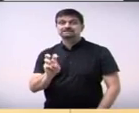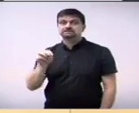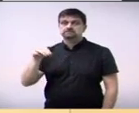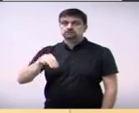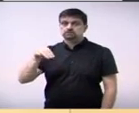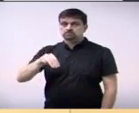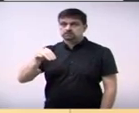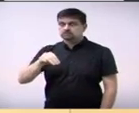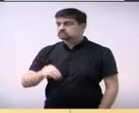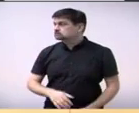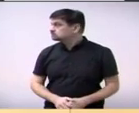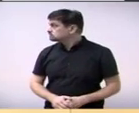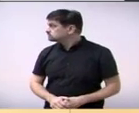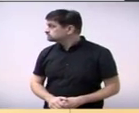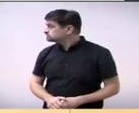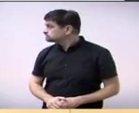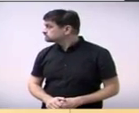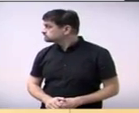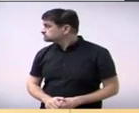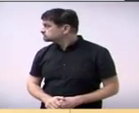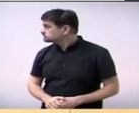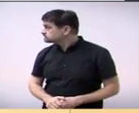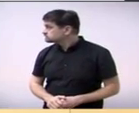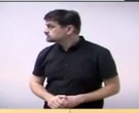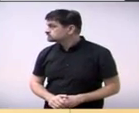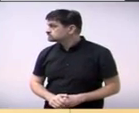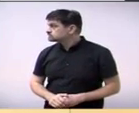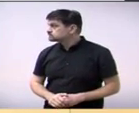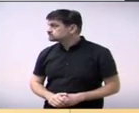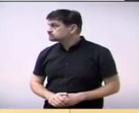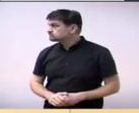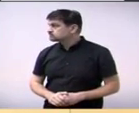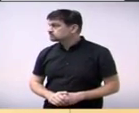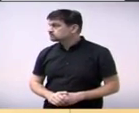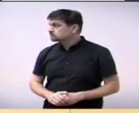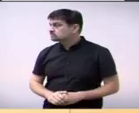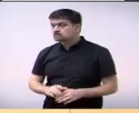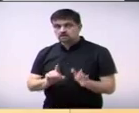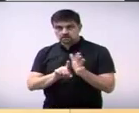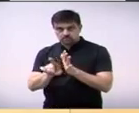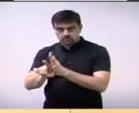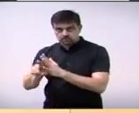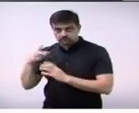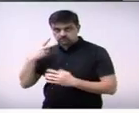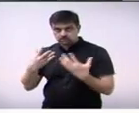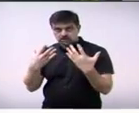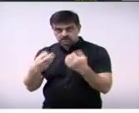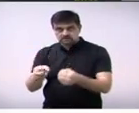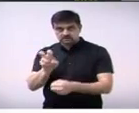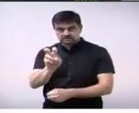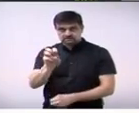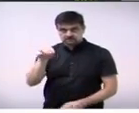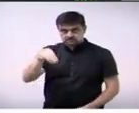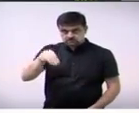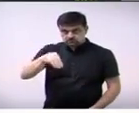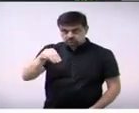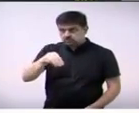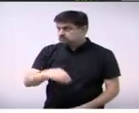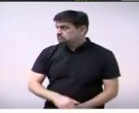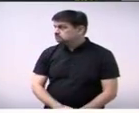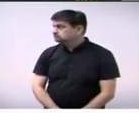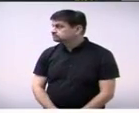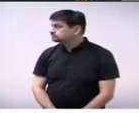e a votação o pedido do vereador tiguela está em votação quer falar